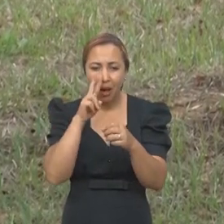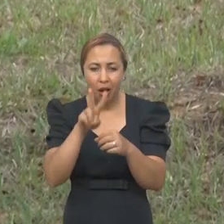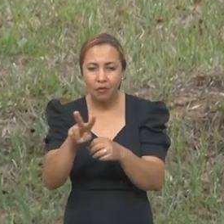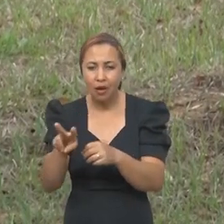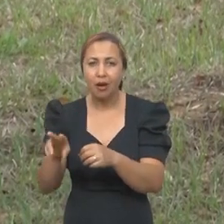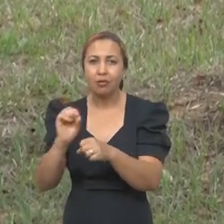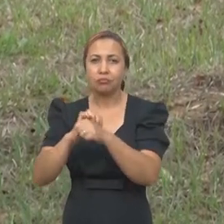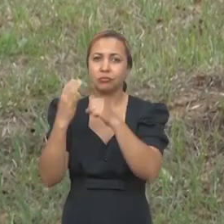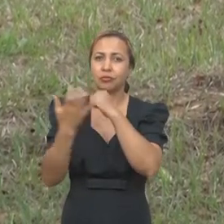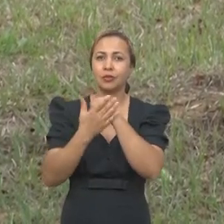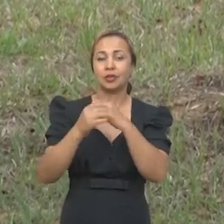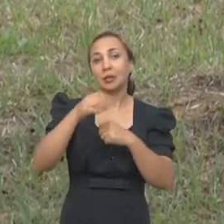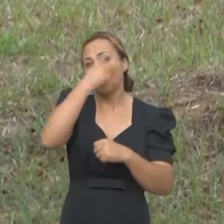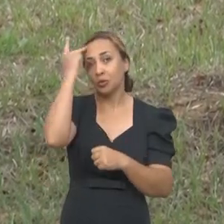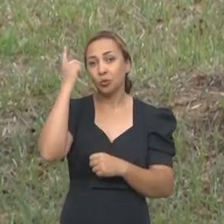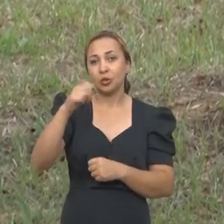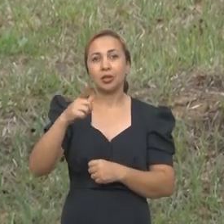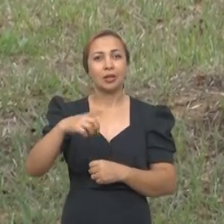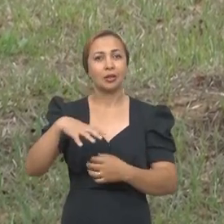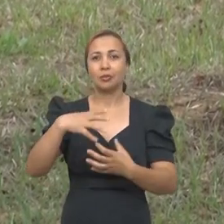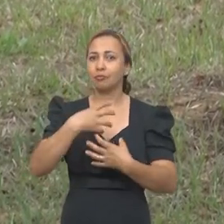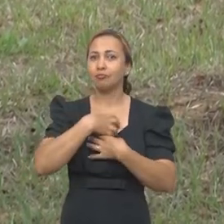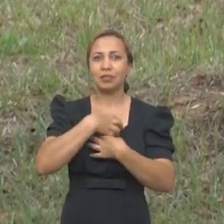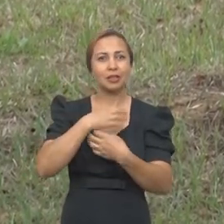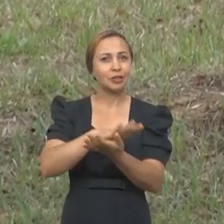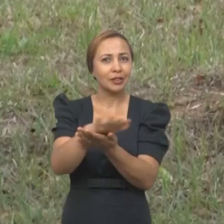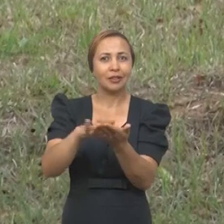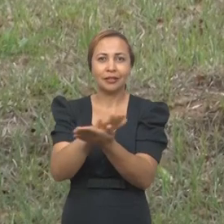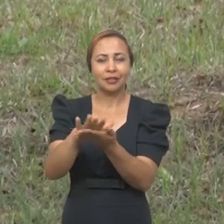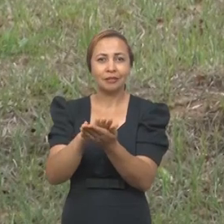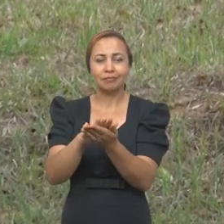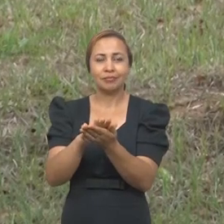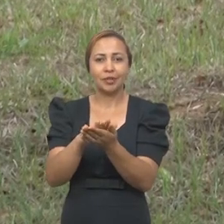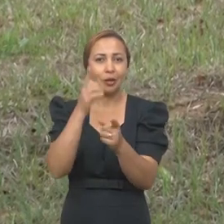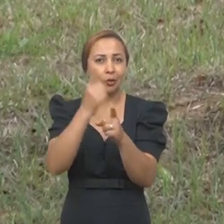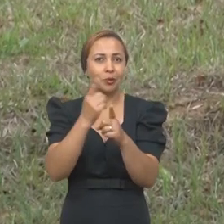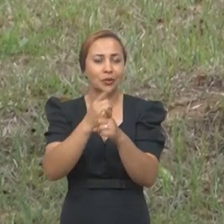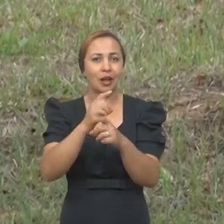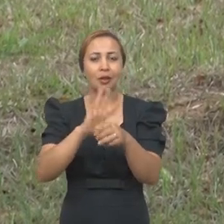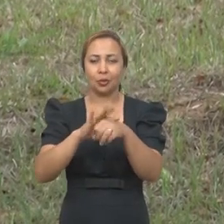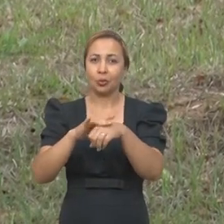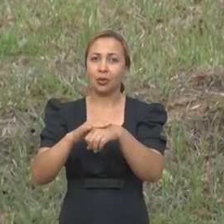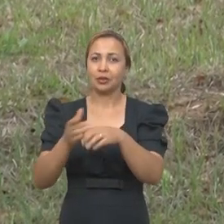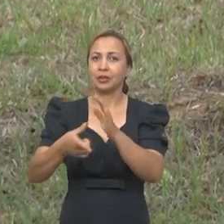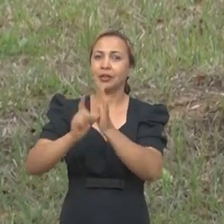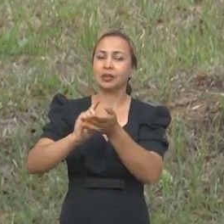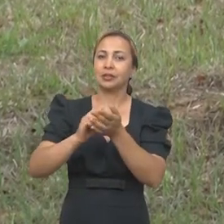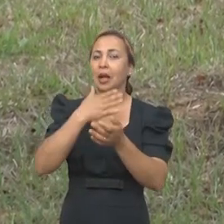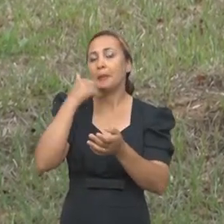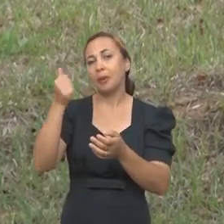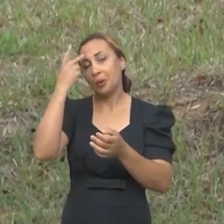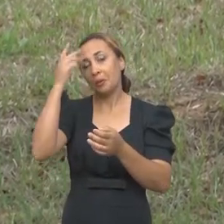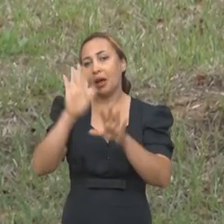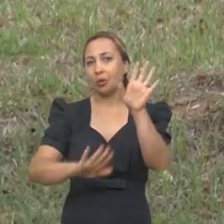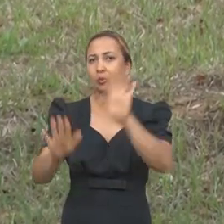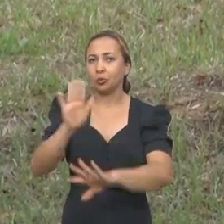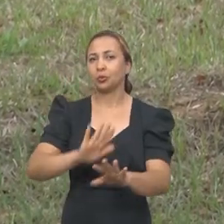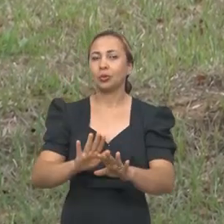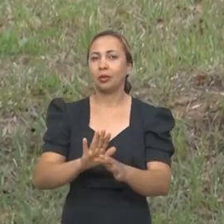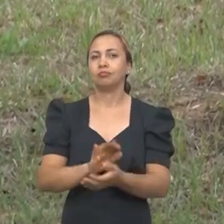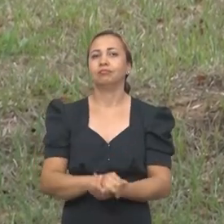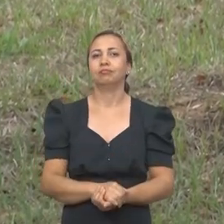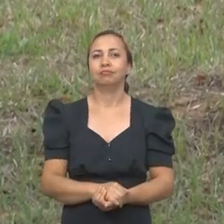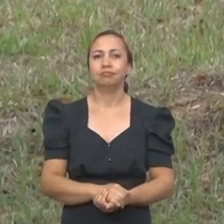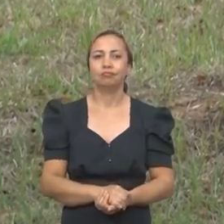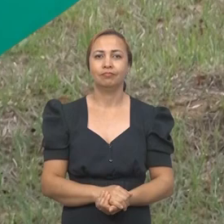Covid-19 em pessoas sem sintomas. A detecção precoce da doença ajuda na redução e controle